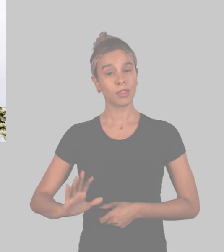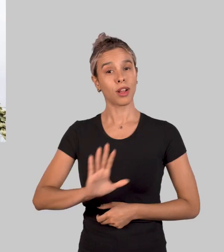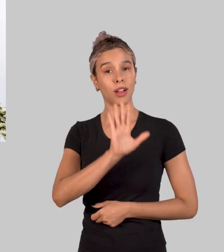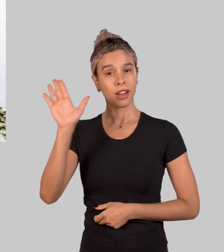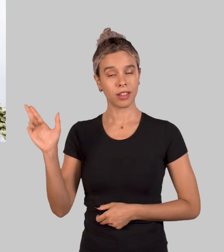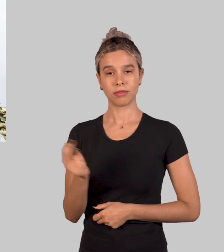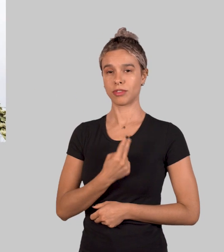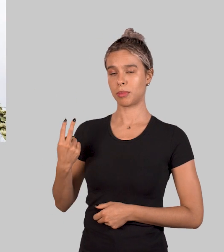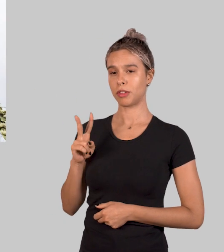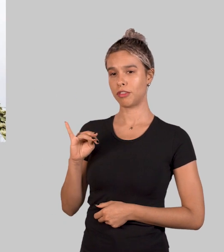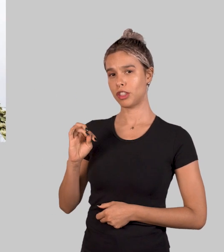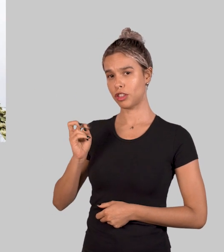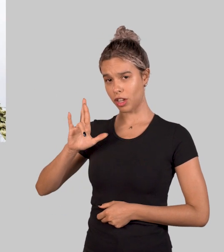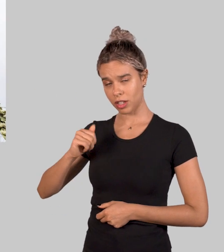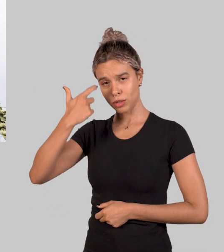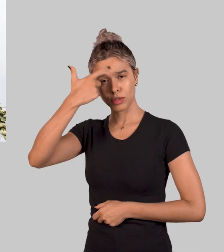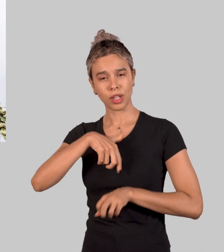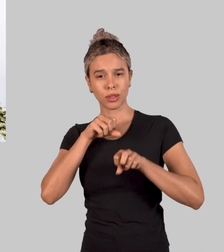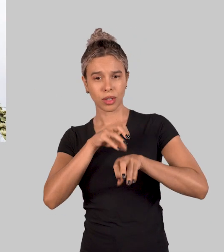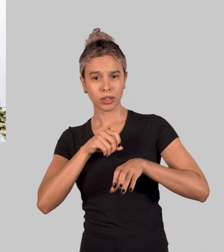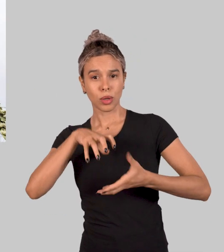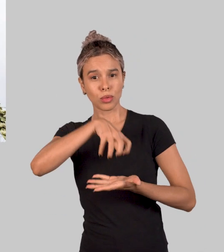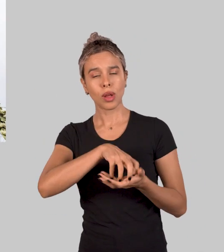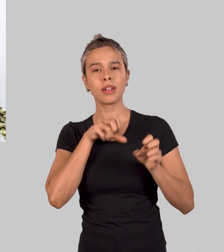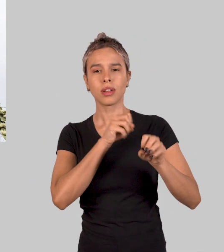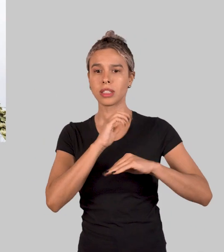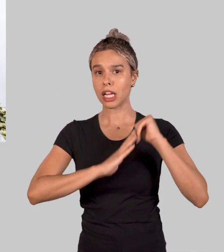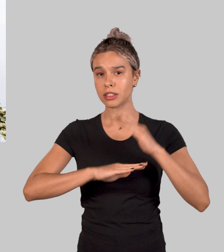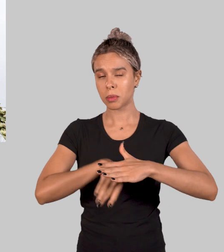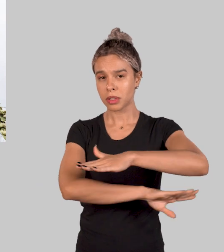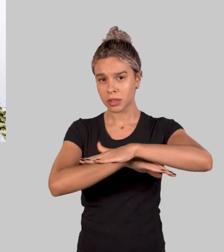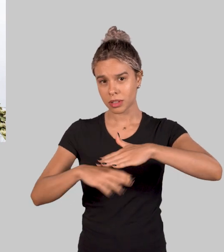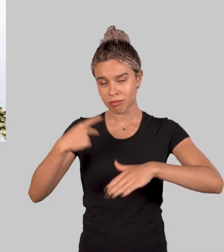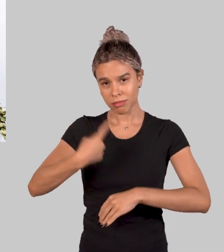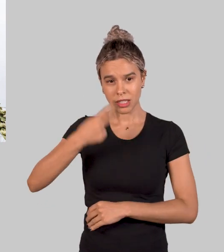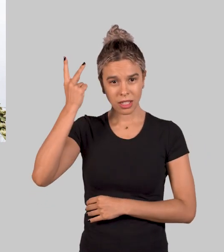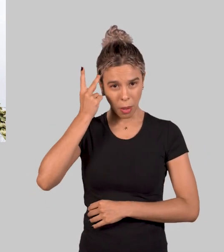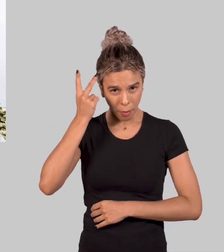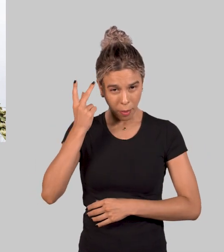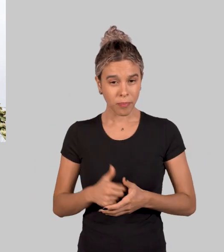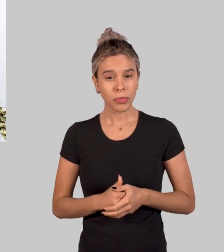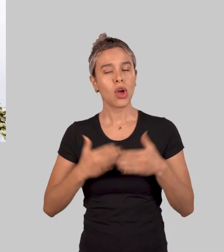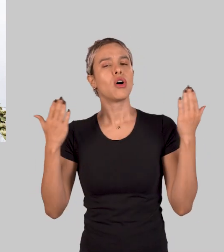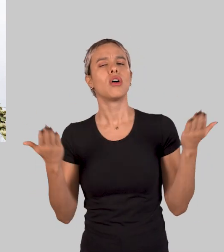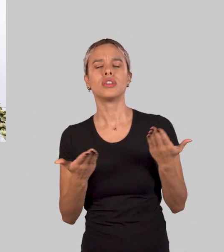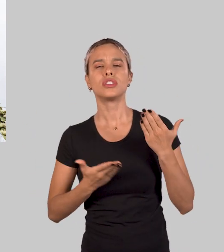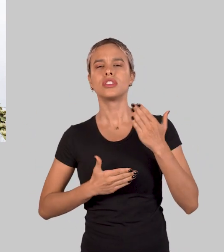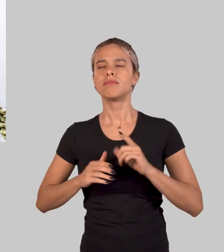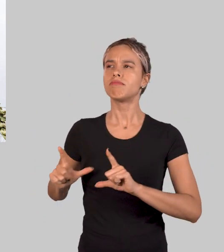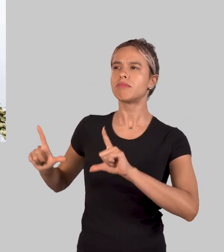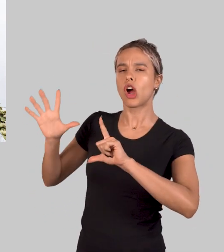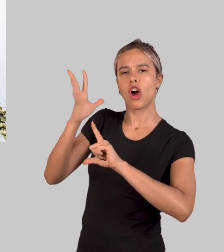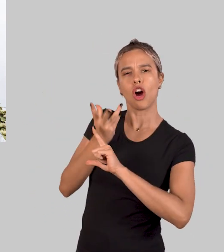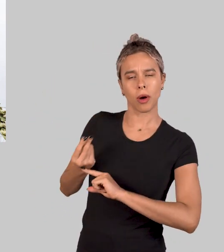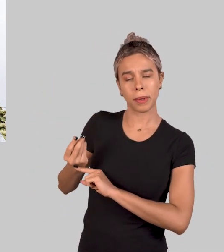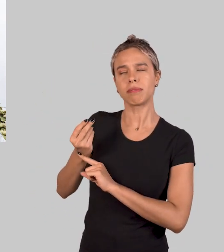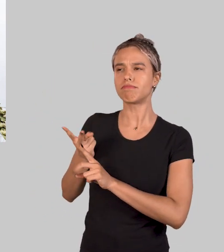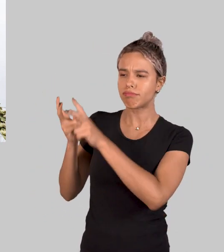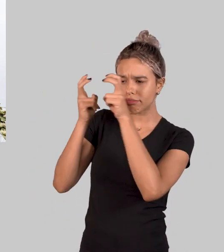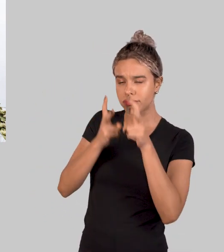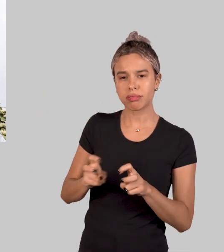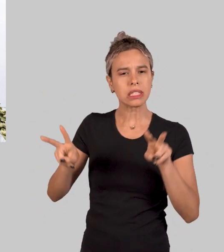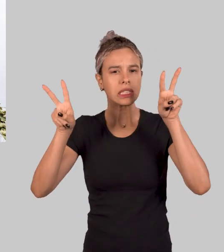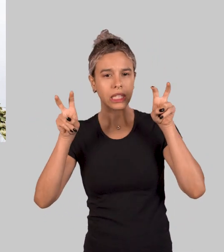Olá, eu sou a Vitória, educadora do Núcleo de Ação Educativa da Pinacoteca de São Paulo. Hoje faremos uma leitura da obra